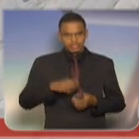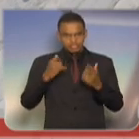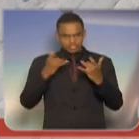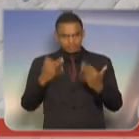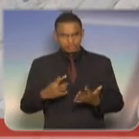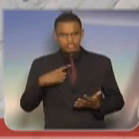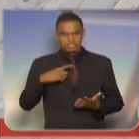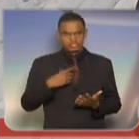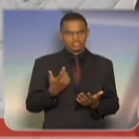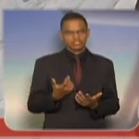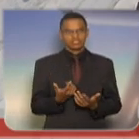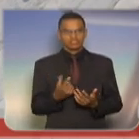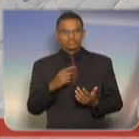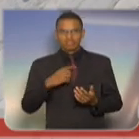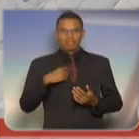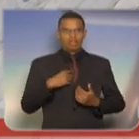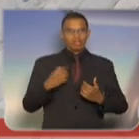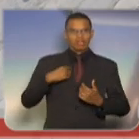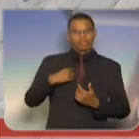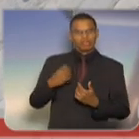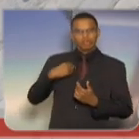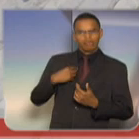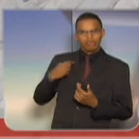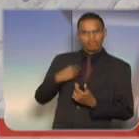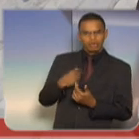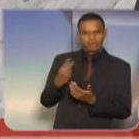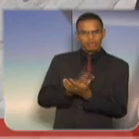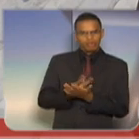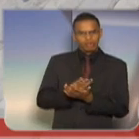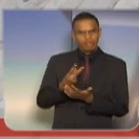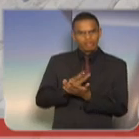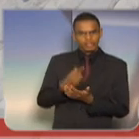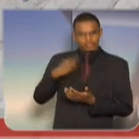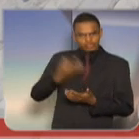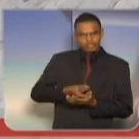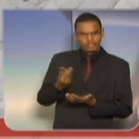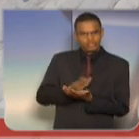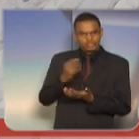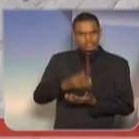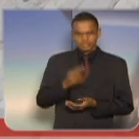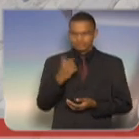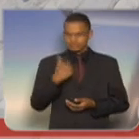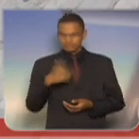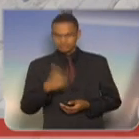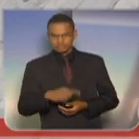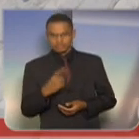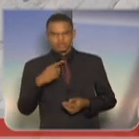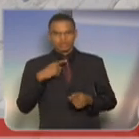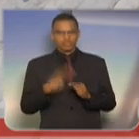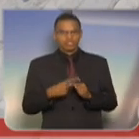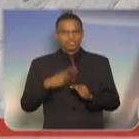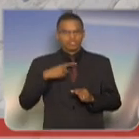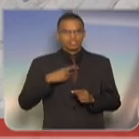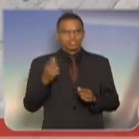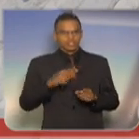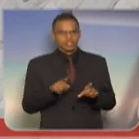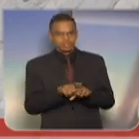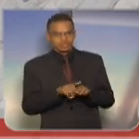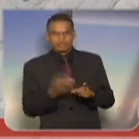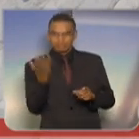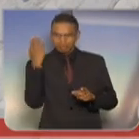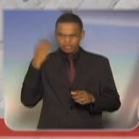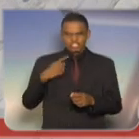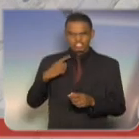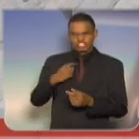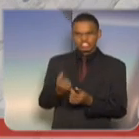vítima de nada, é algoz. É tão algoz como aqueles que praticaram a tortura. É tão algoz porque também praticaram a tortura, praticaram o